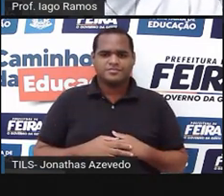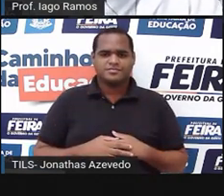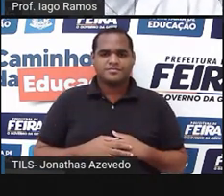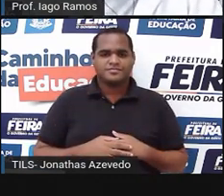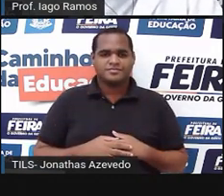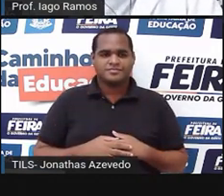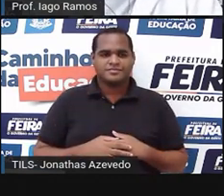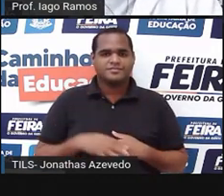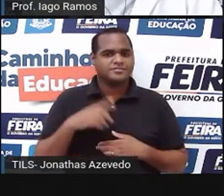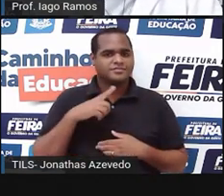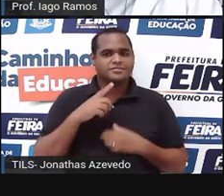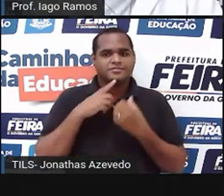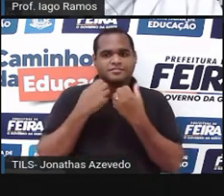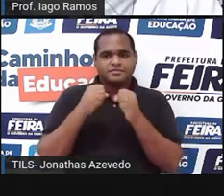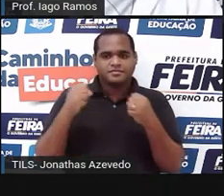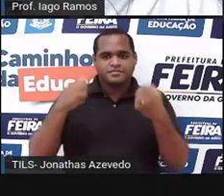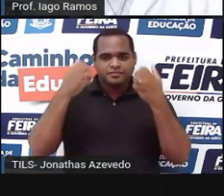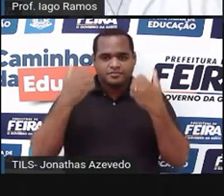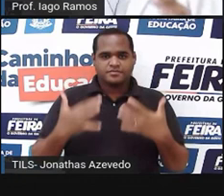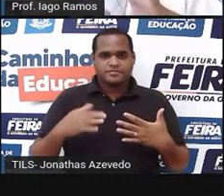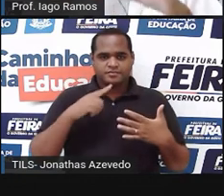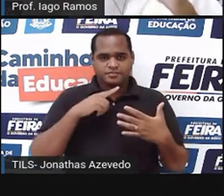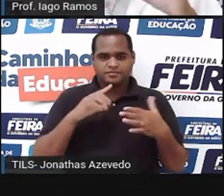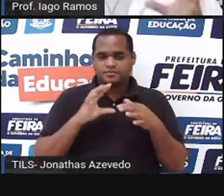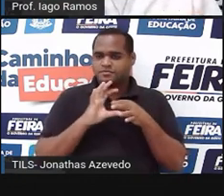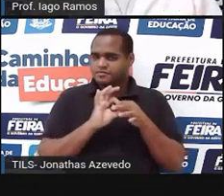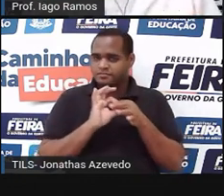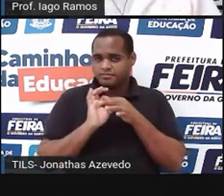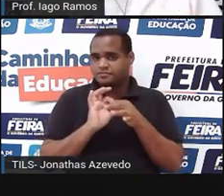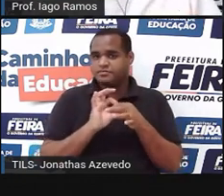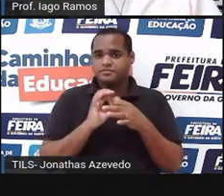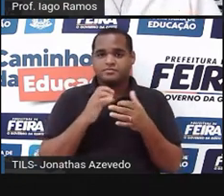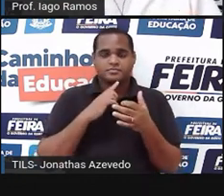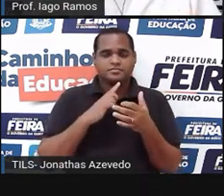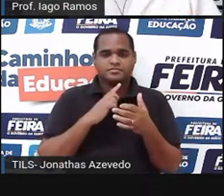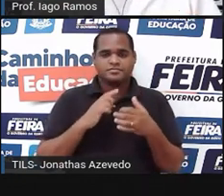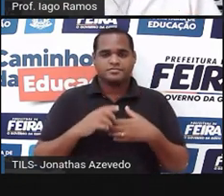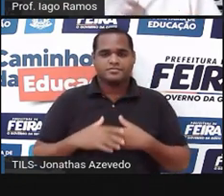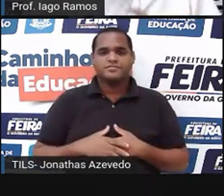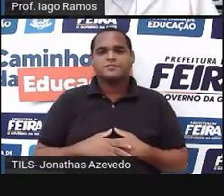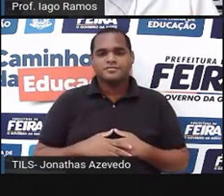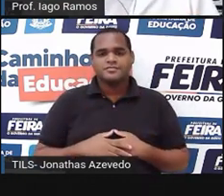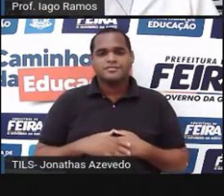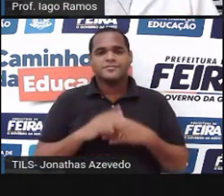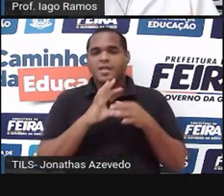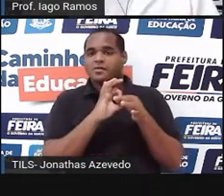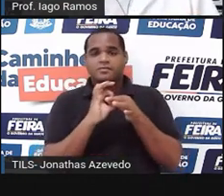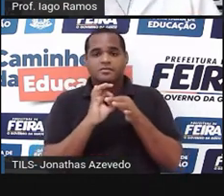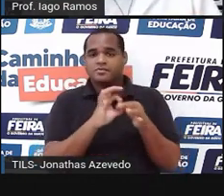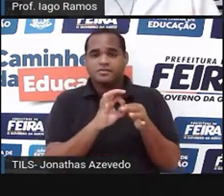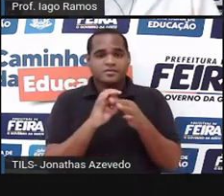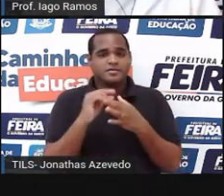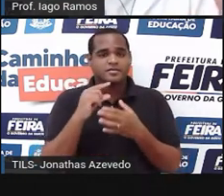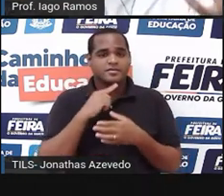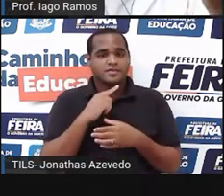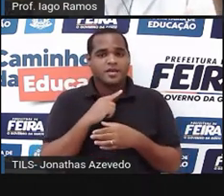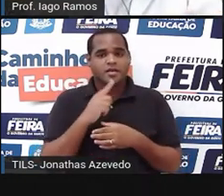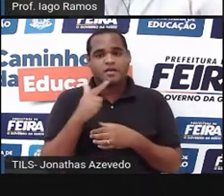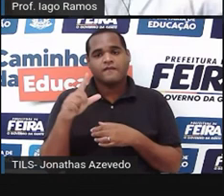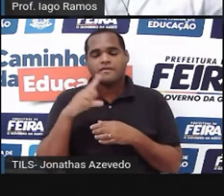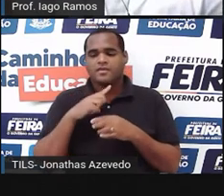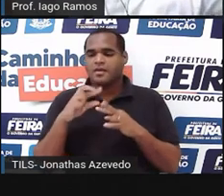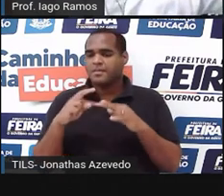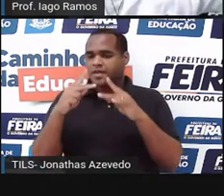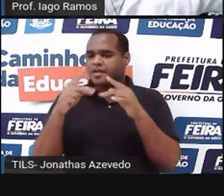não proporcionais são aquelas que não se relacionam ou até se relacionam. Até aumentam da